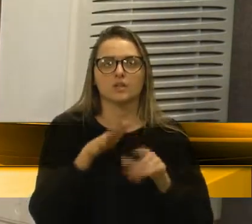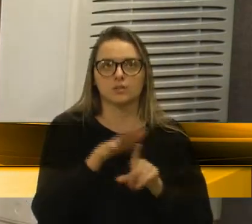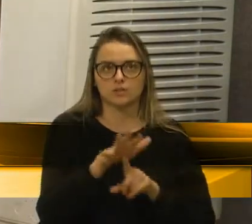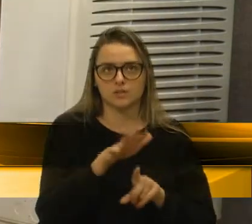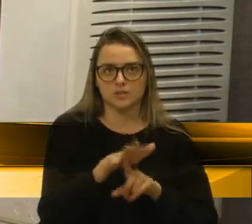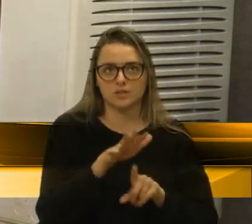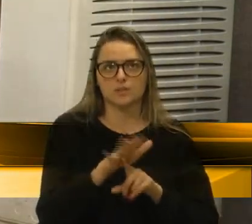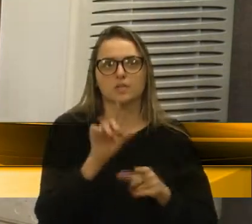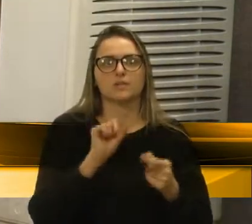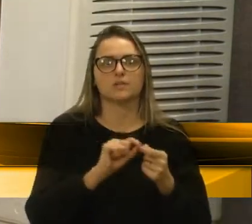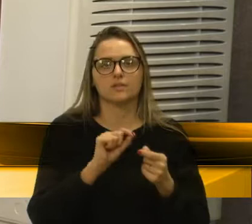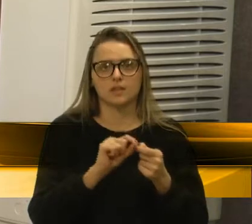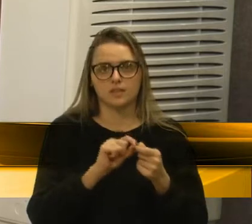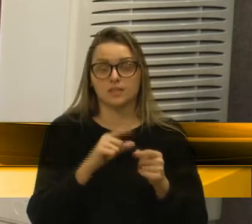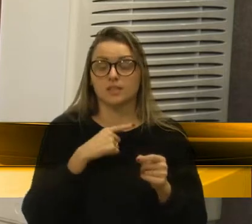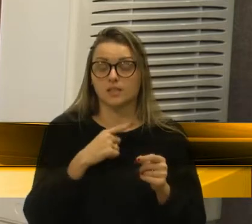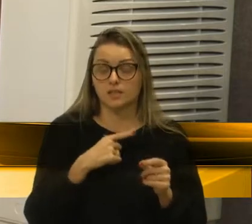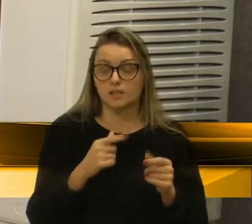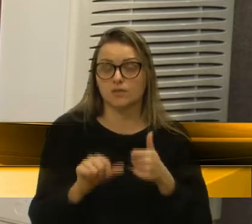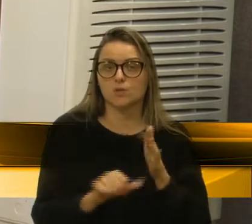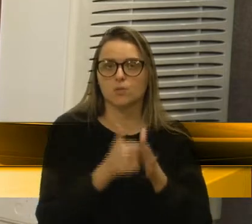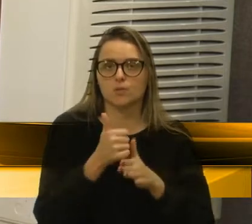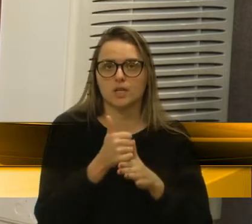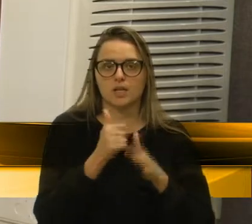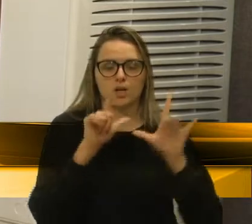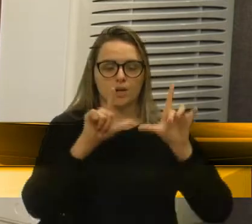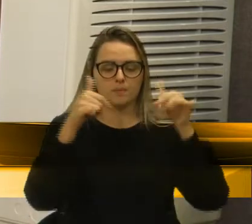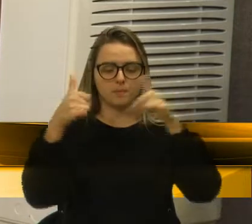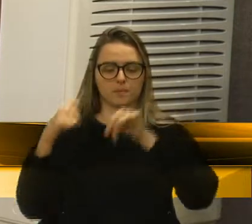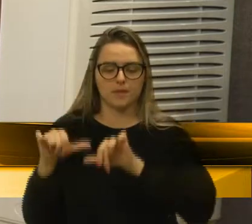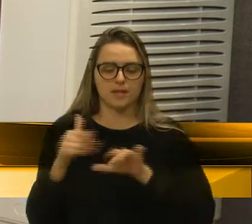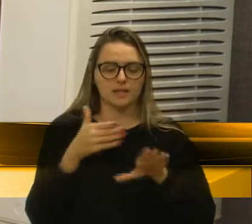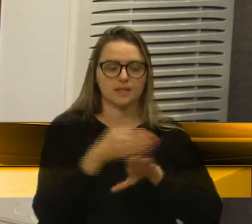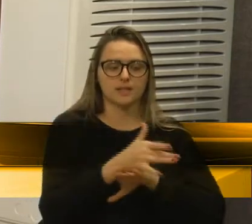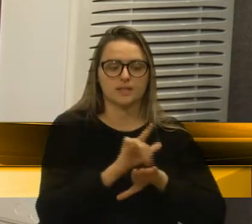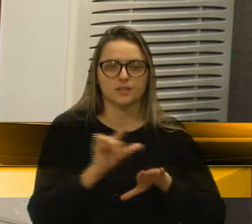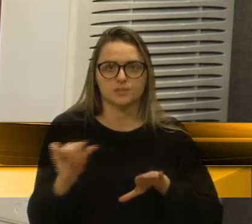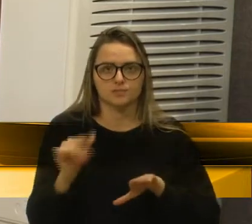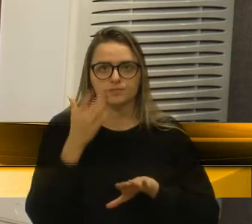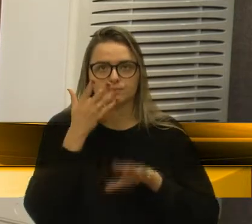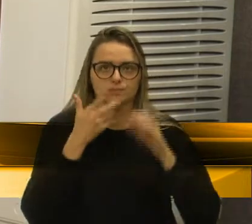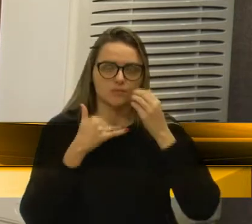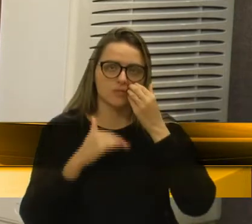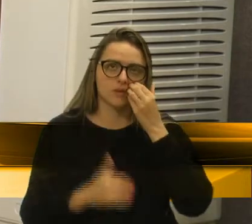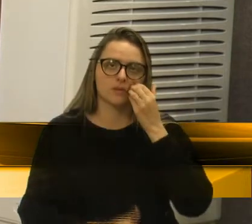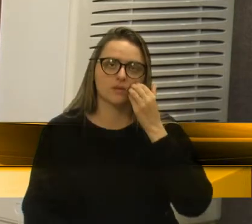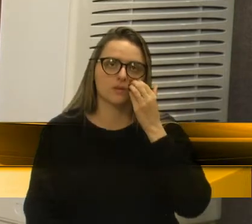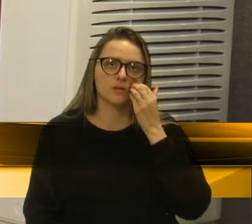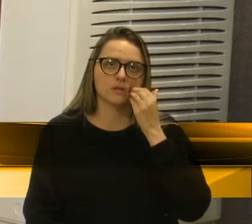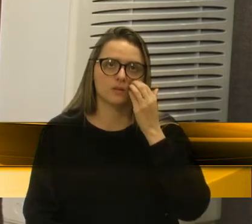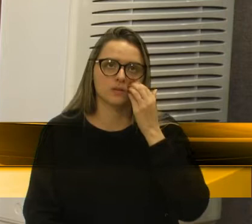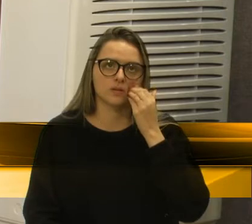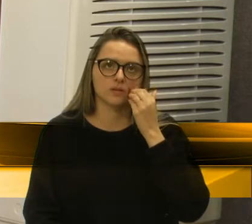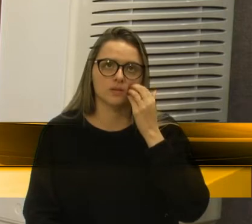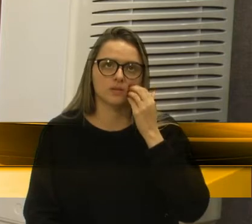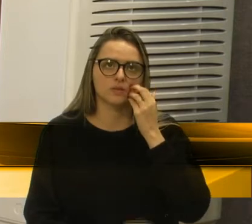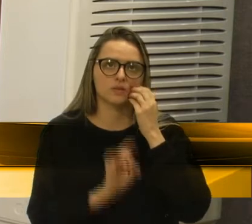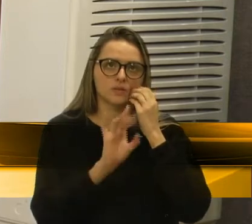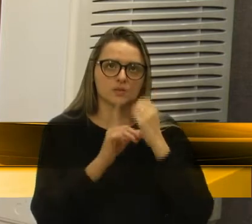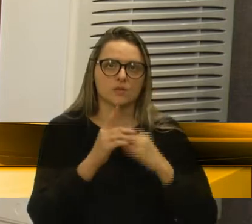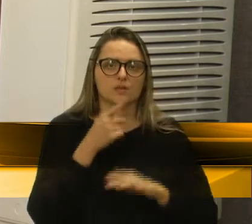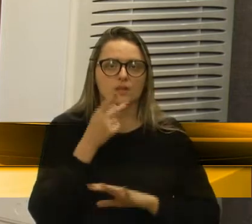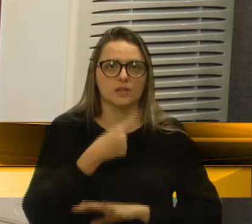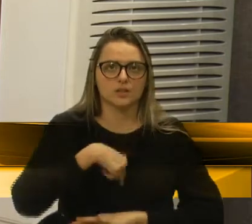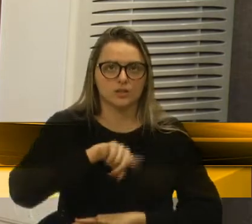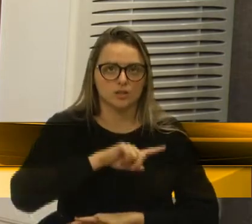atendidas, de que houve uma melhora na sinalização, no embarque e desembarque. Então, reafirmar que o gabinete está sempre